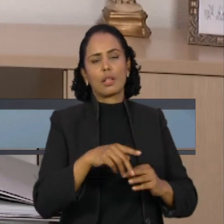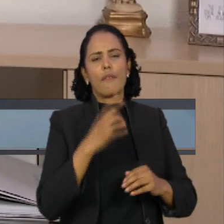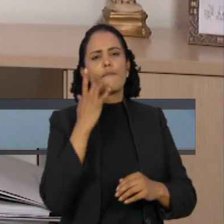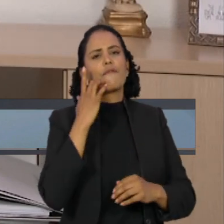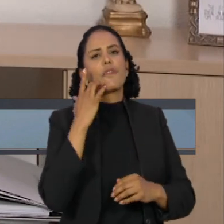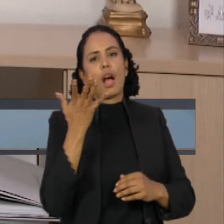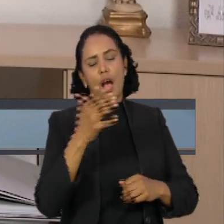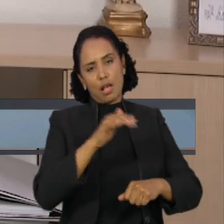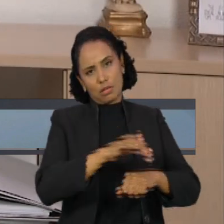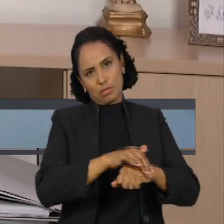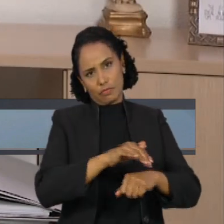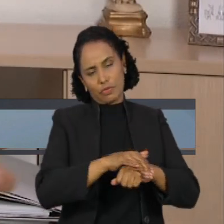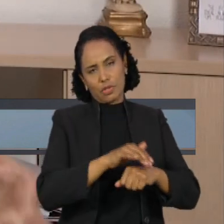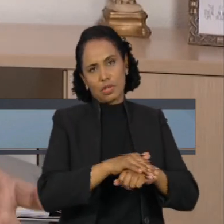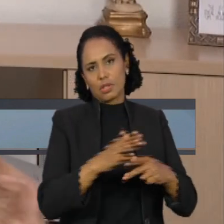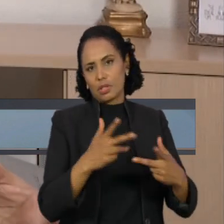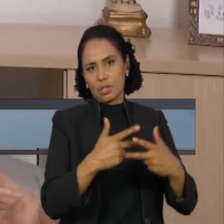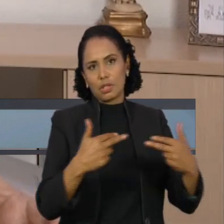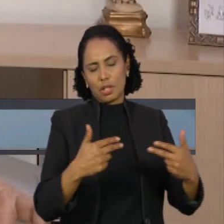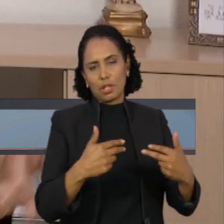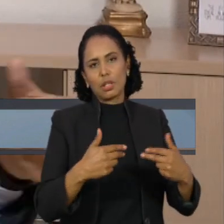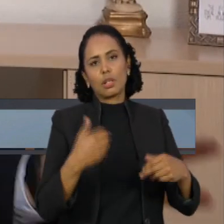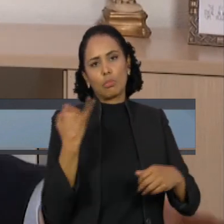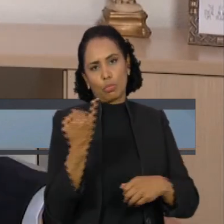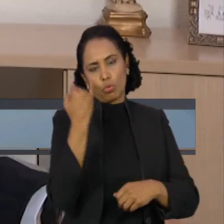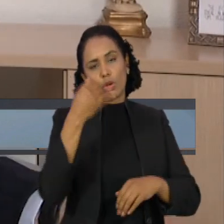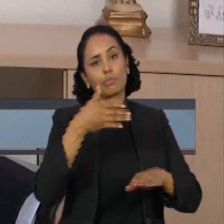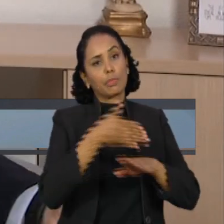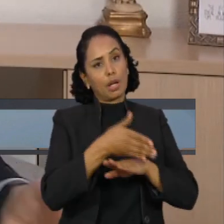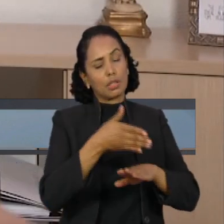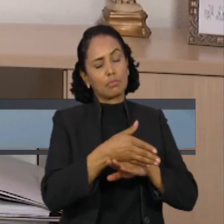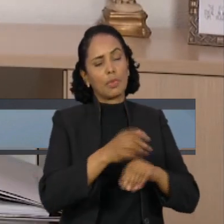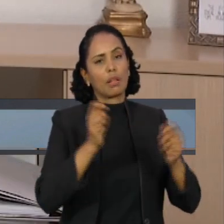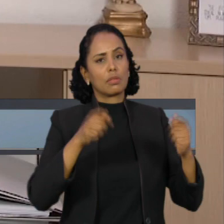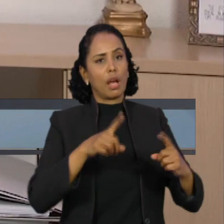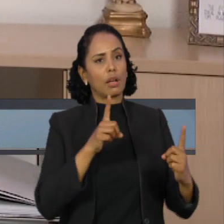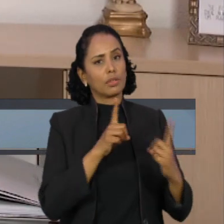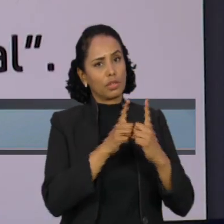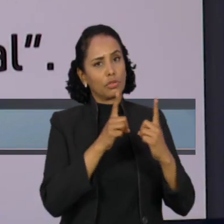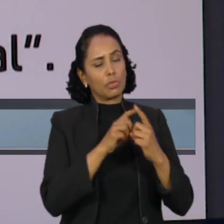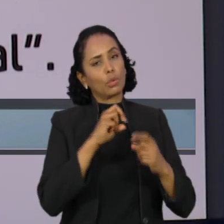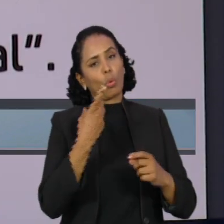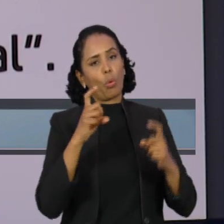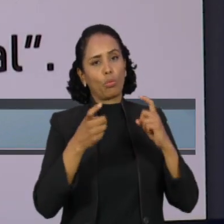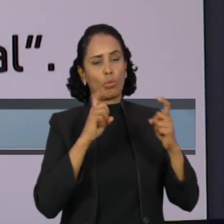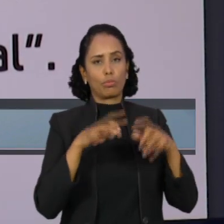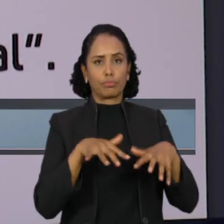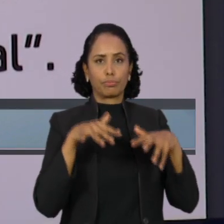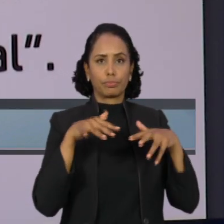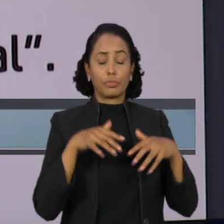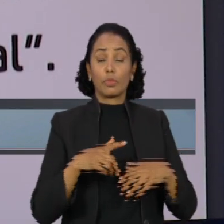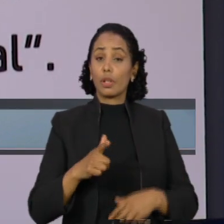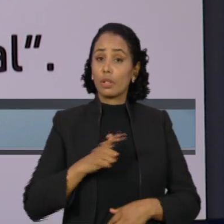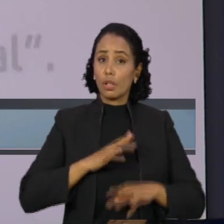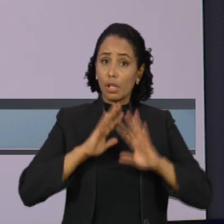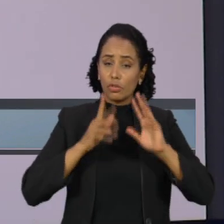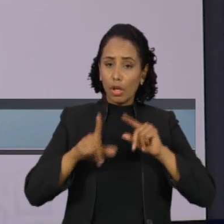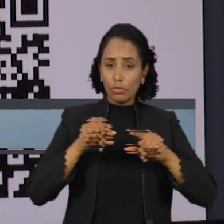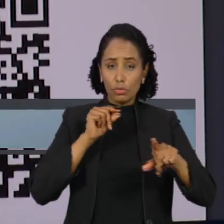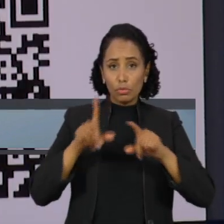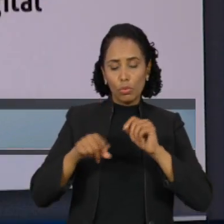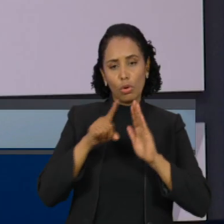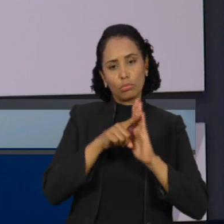muito fácil, é muito intuitivo participar do atendimento ou das audiências. A escolha pelo método totalmente